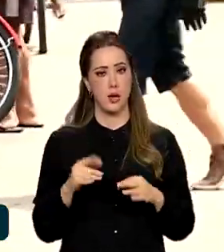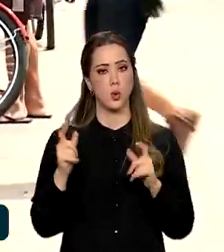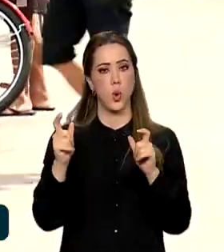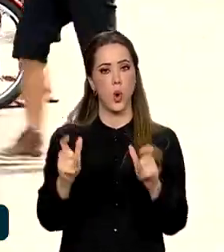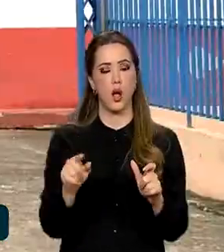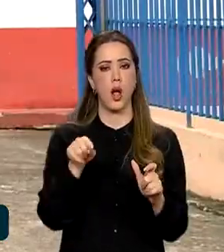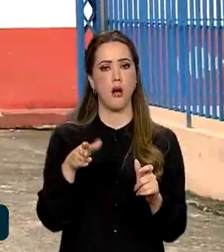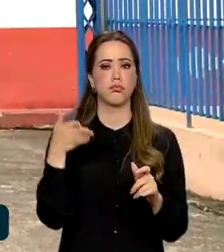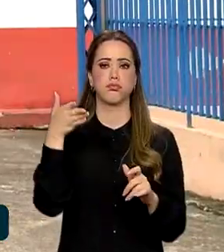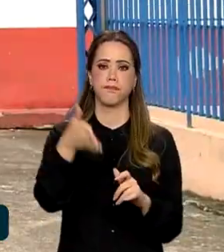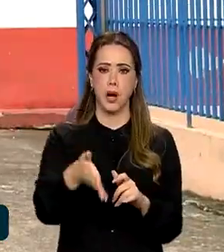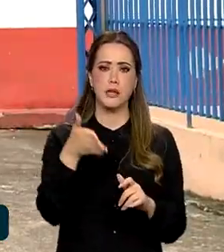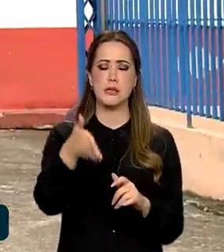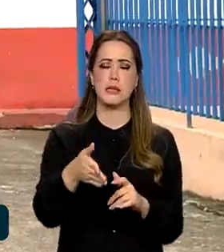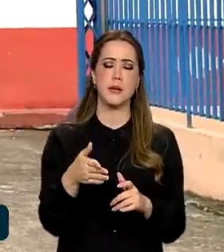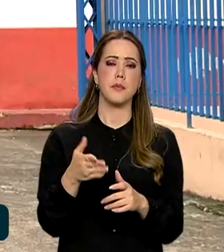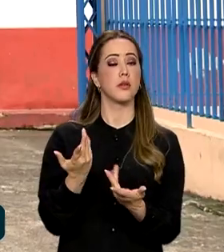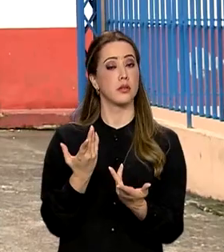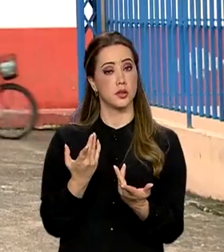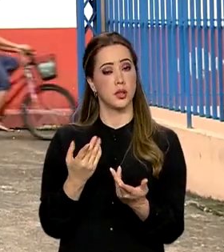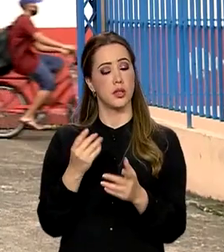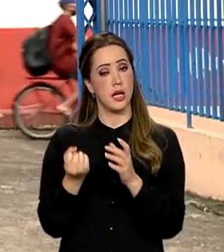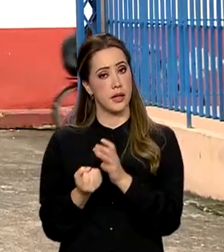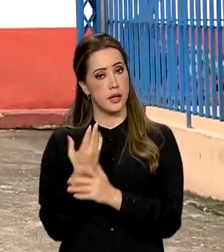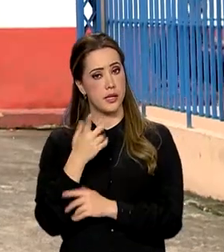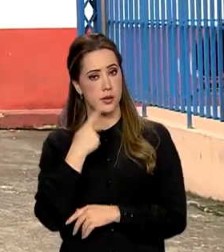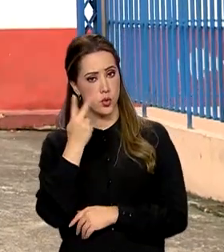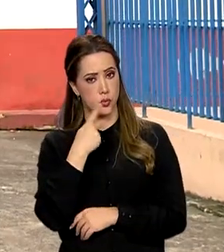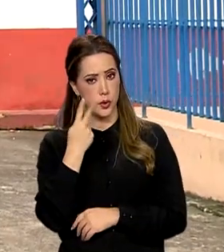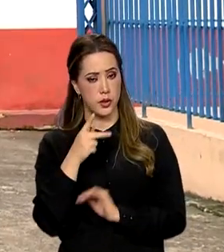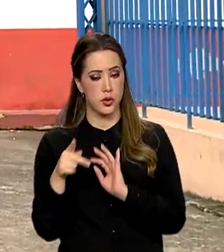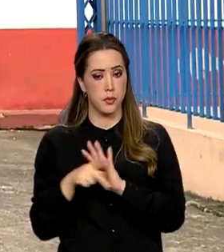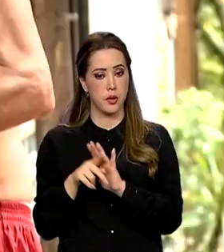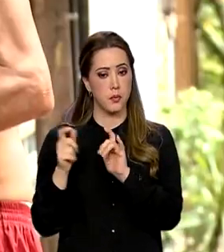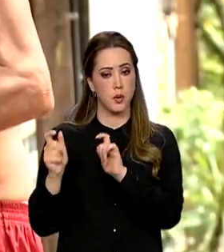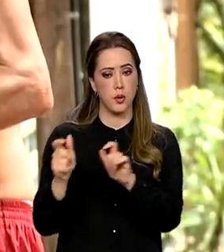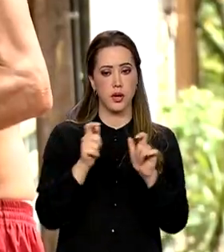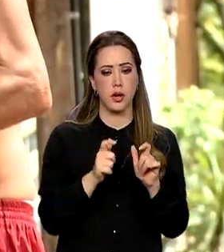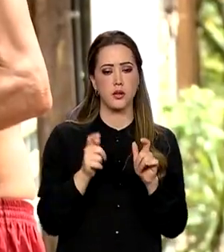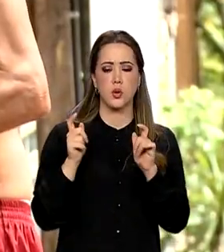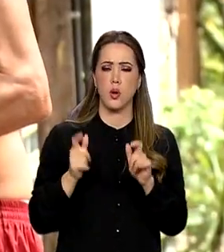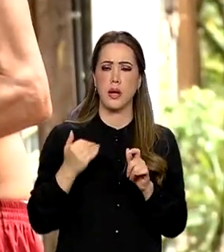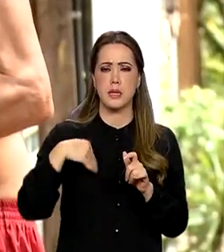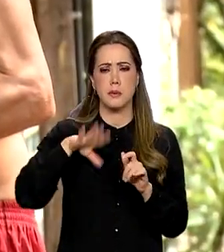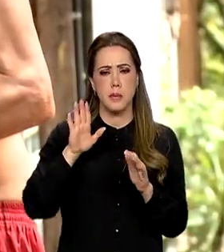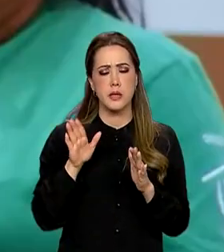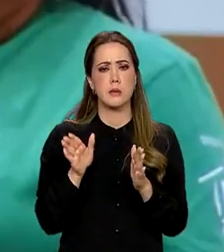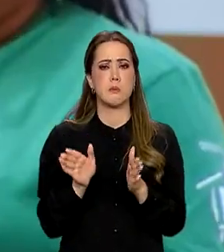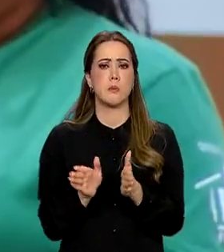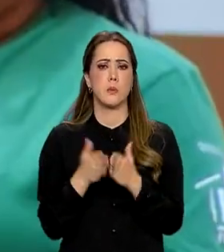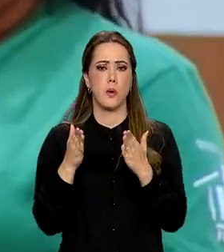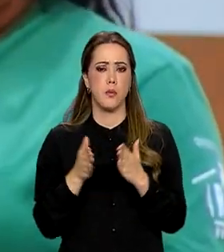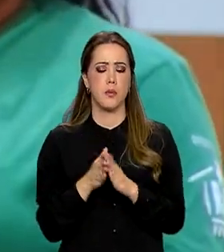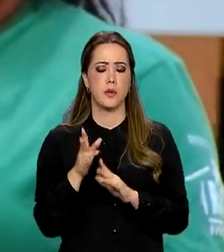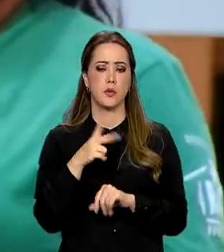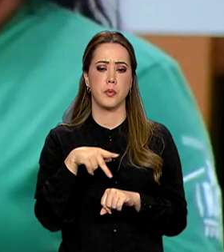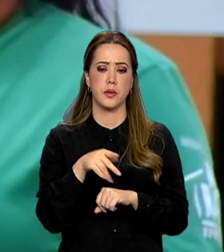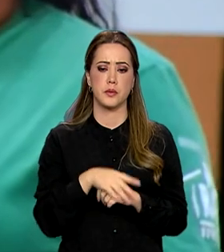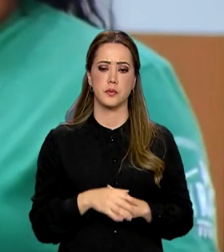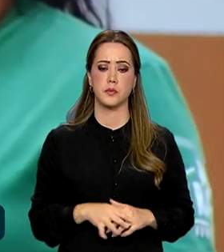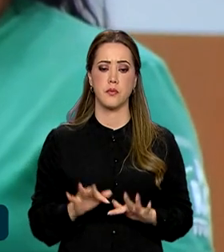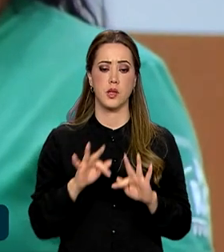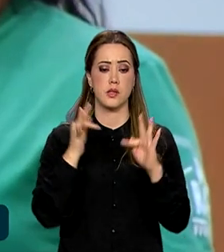participem da construção de políticas públicas para a região, considerada uma das mais pobres do país. O Fórum